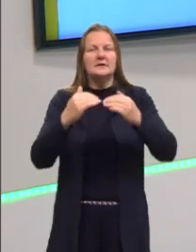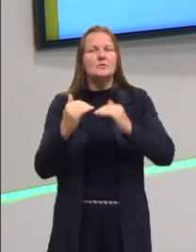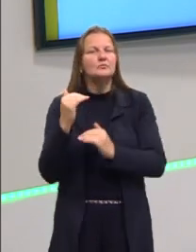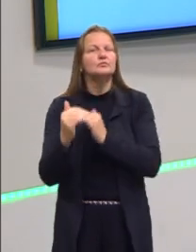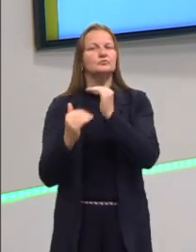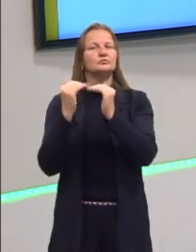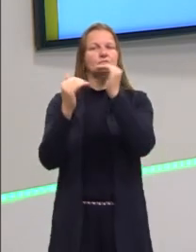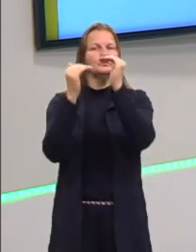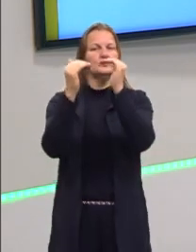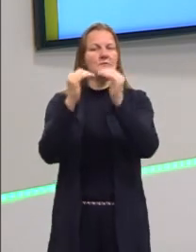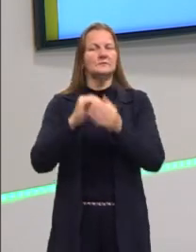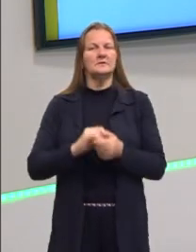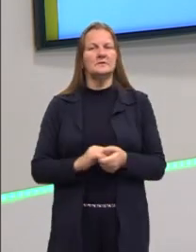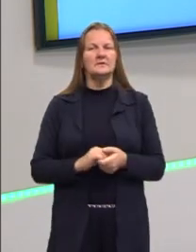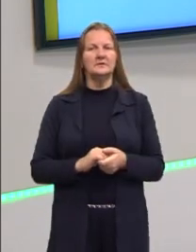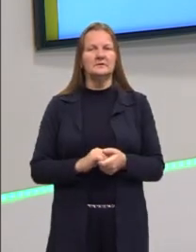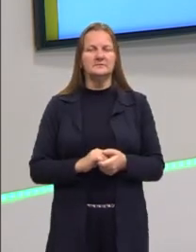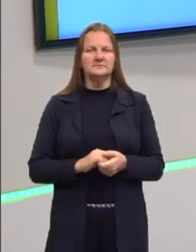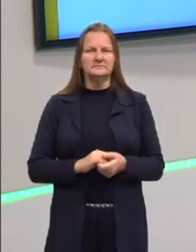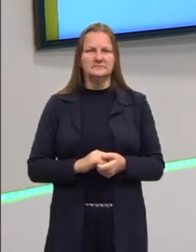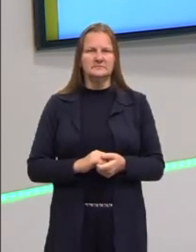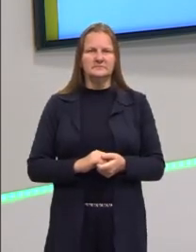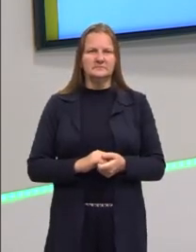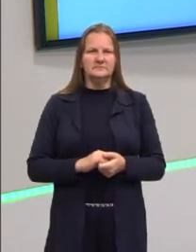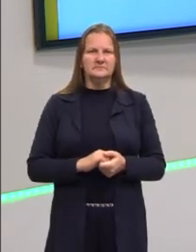tivemos o processo sobre isso, né?